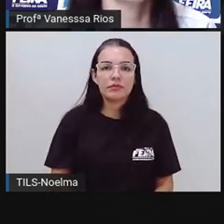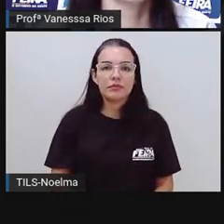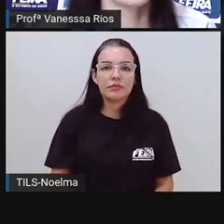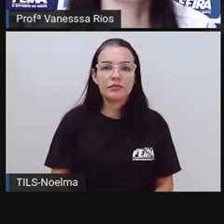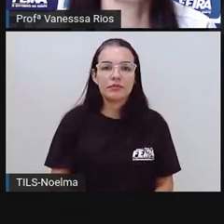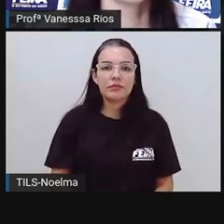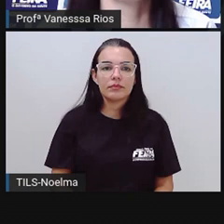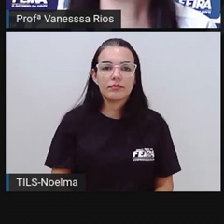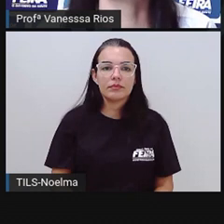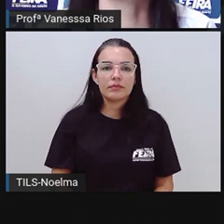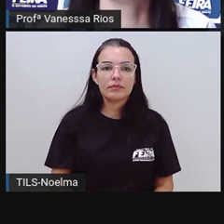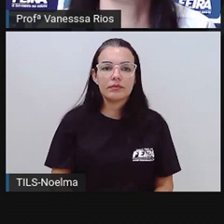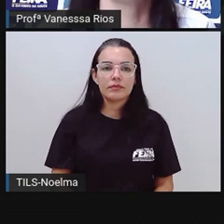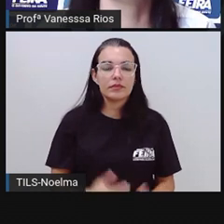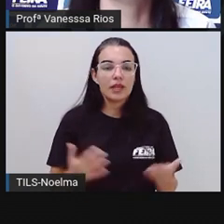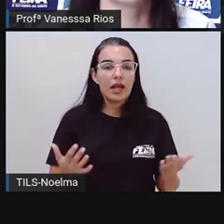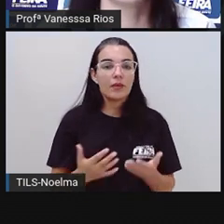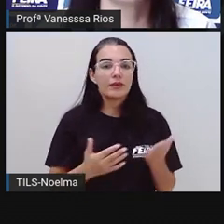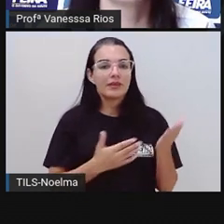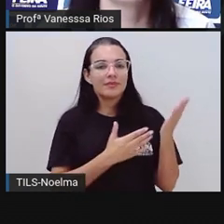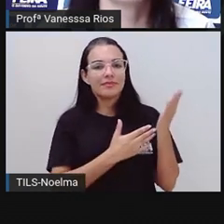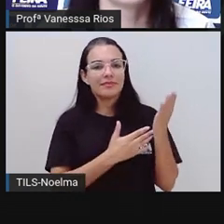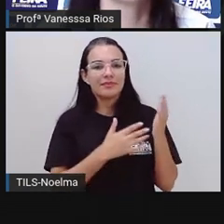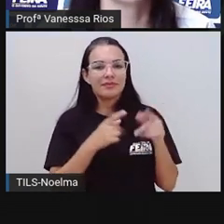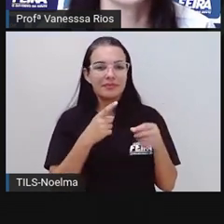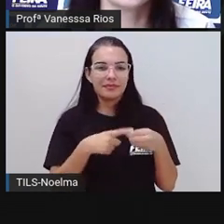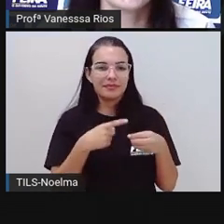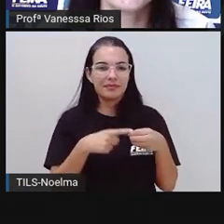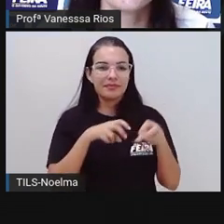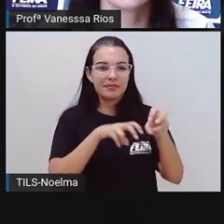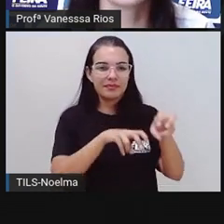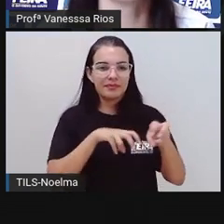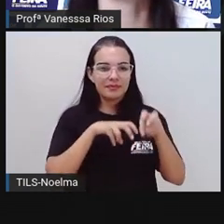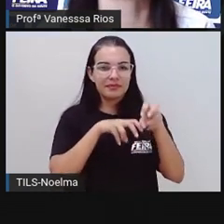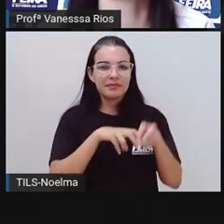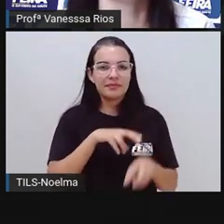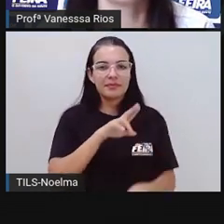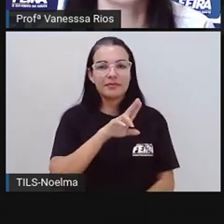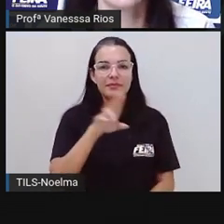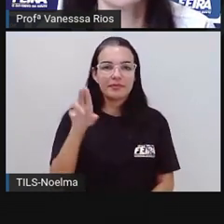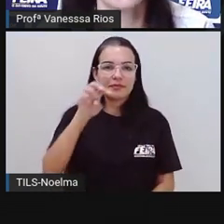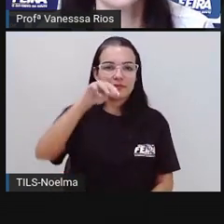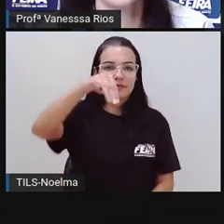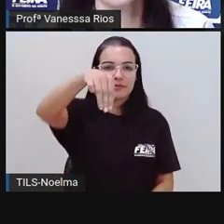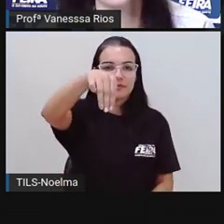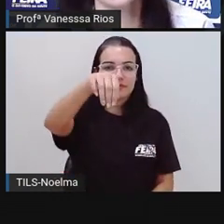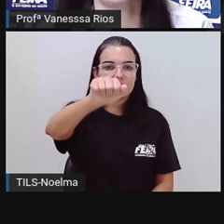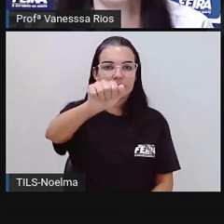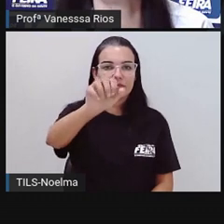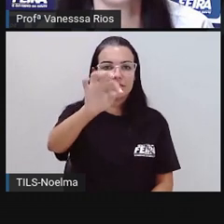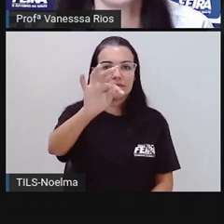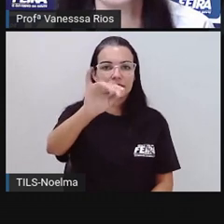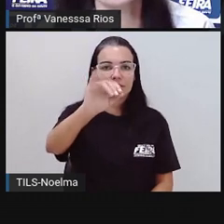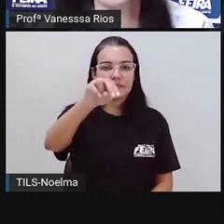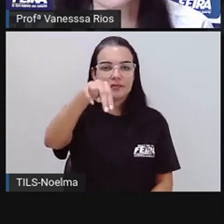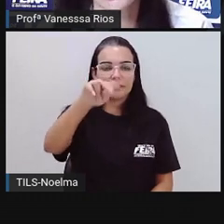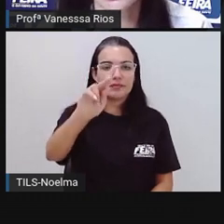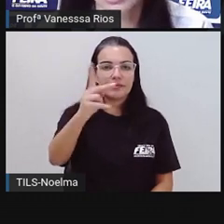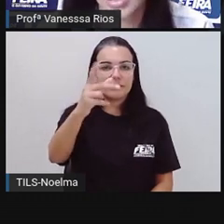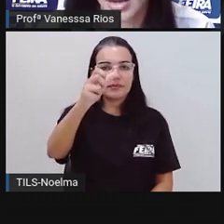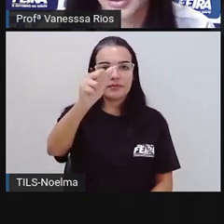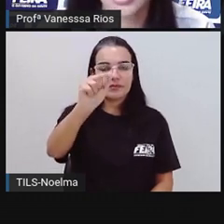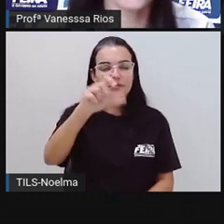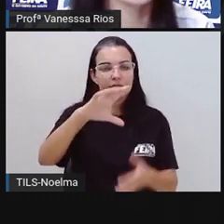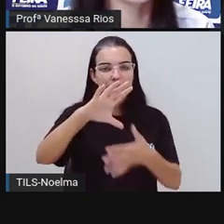E aí chegamos no distrito da Matinha, que a pró também na imagem mostra ali a localização